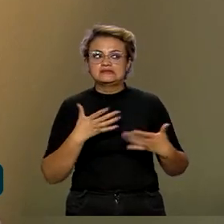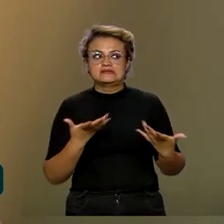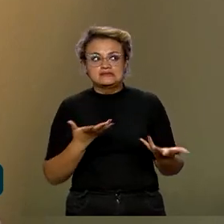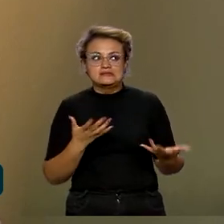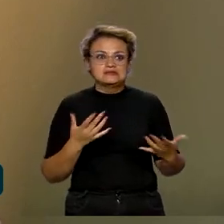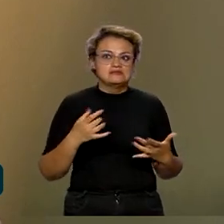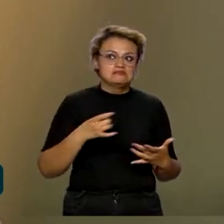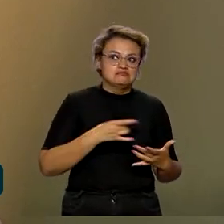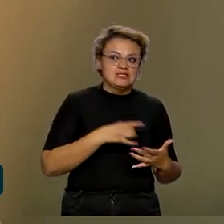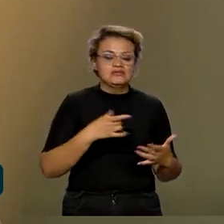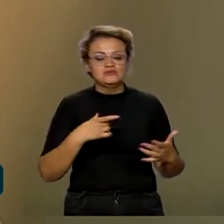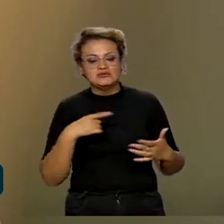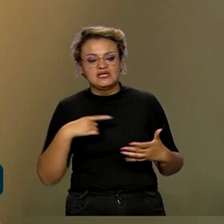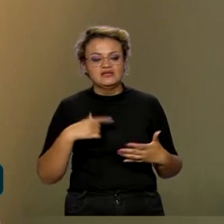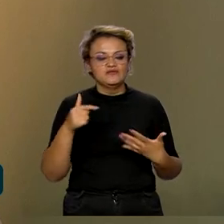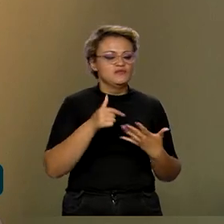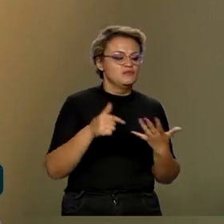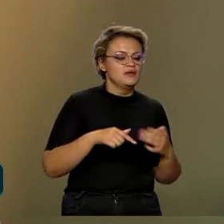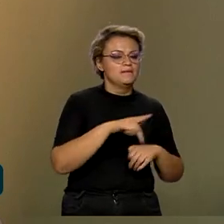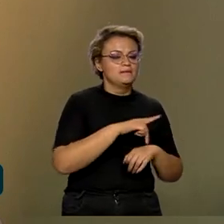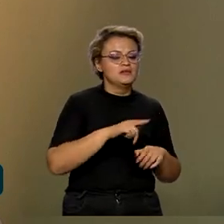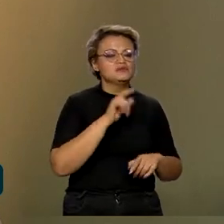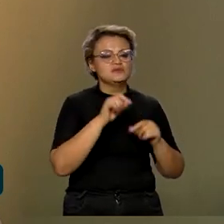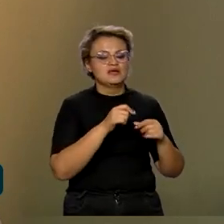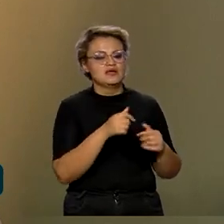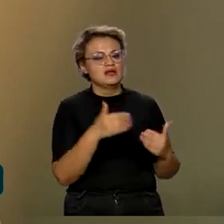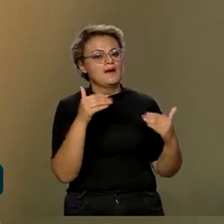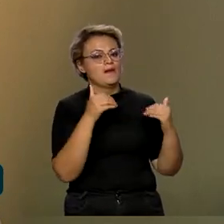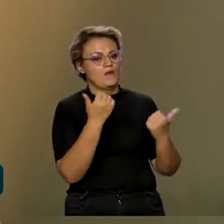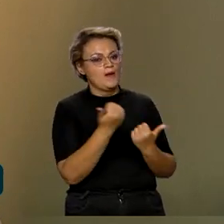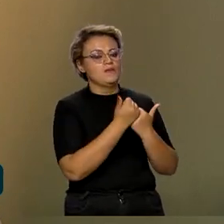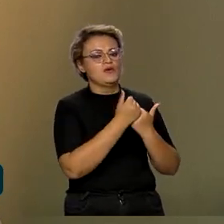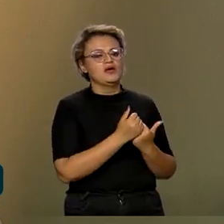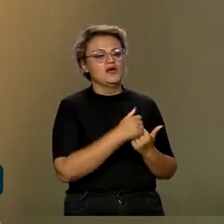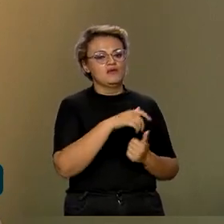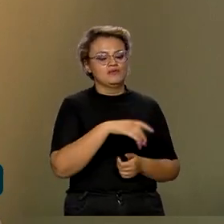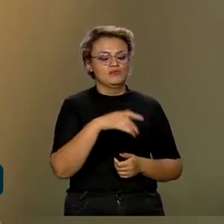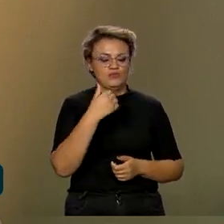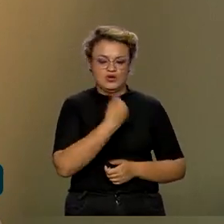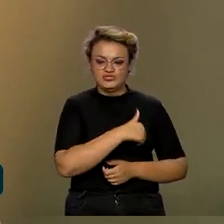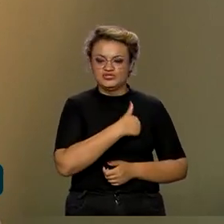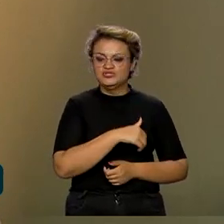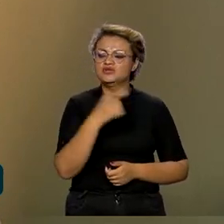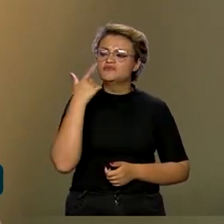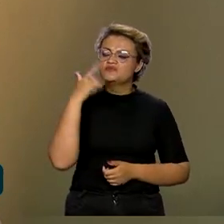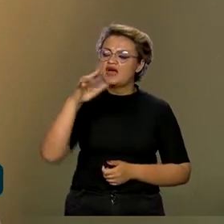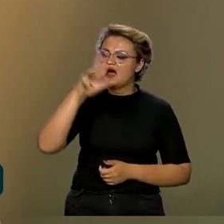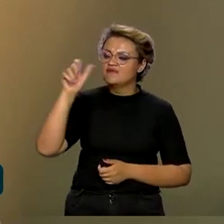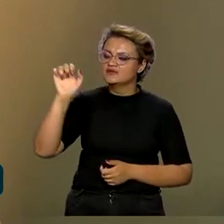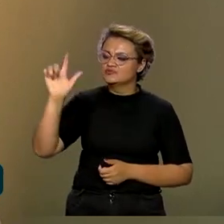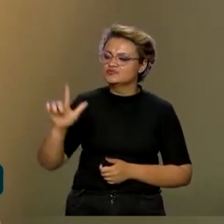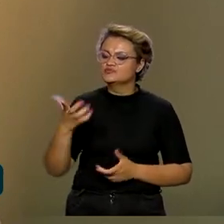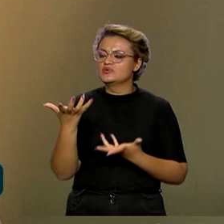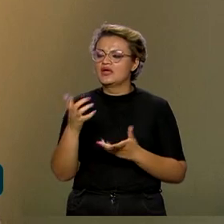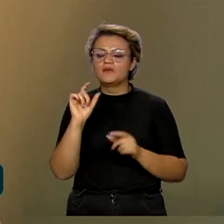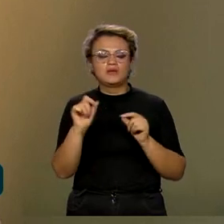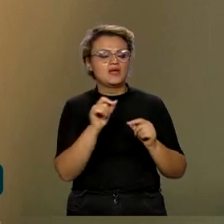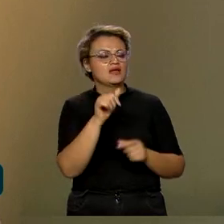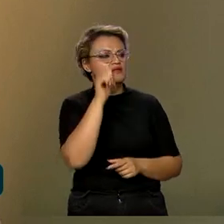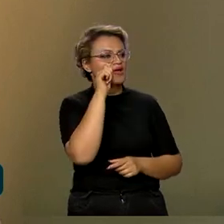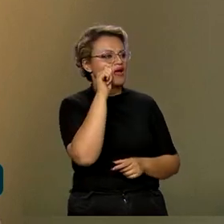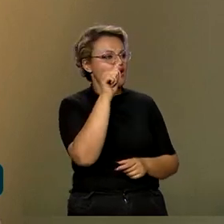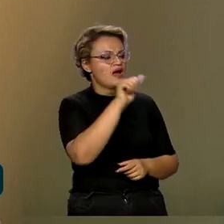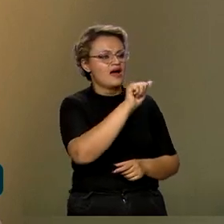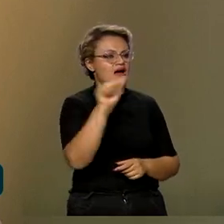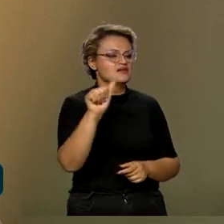quando dizendo, então, vamos pegar um conjunto de países, ele apoia a Argentina e vamos ver quem que a África do Sul apoia na África, quem que a China apoia na Ásia, seria a